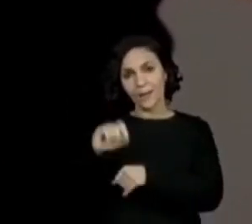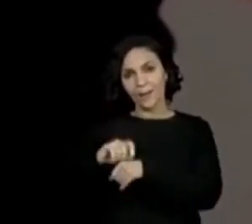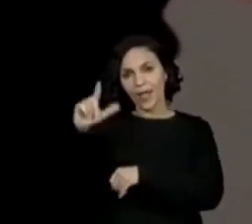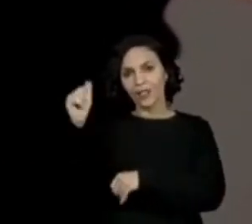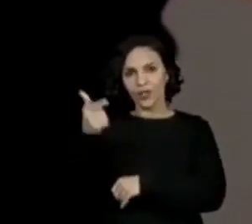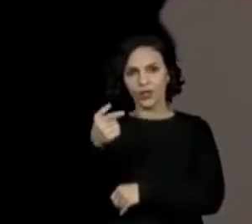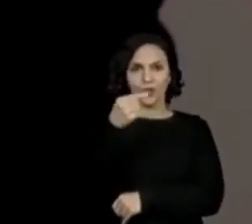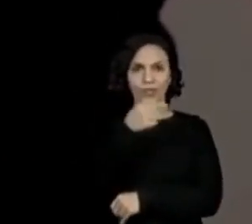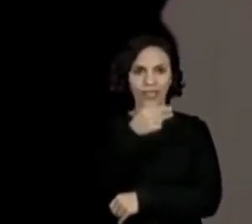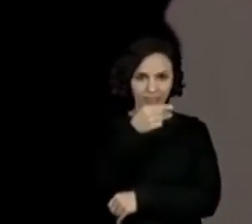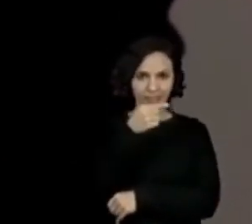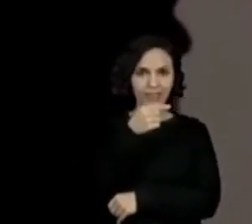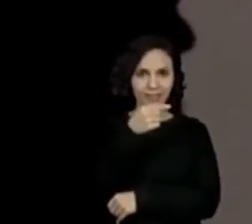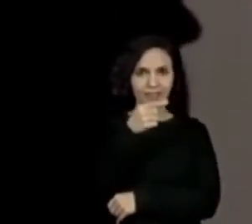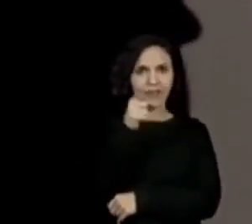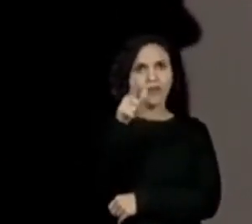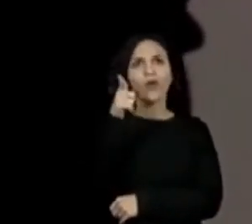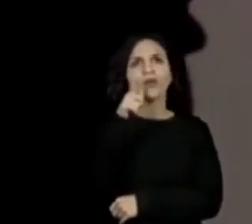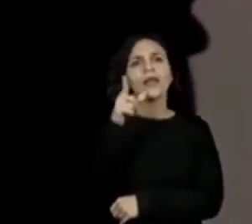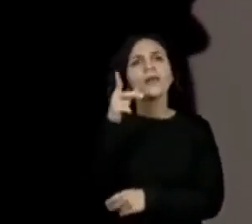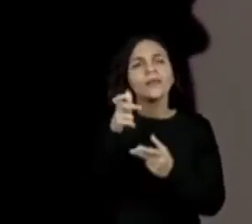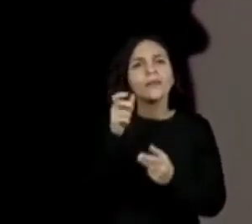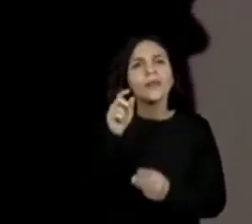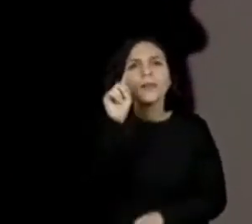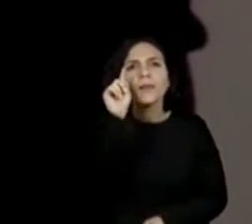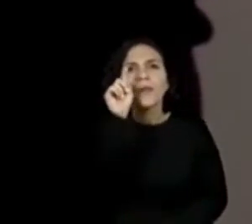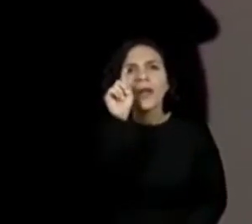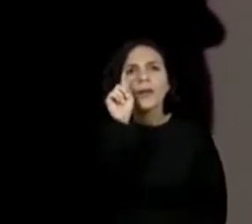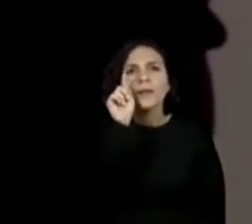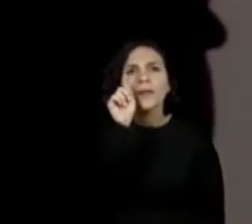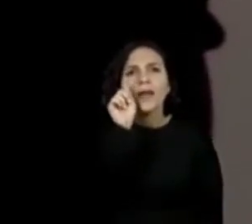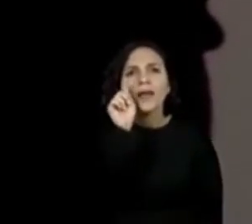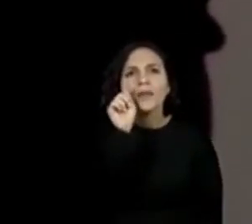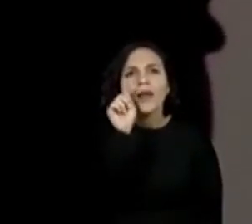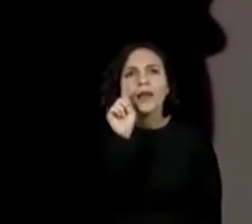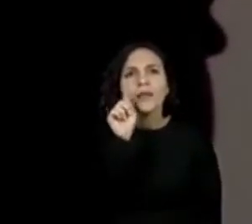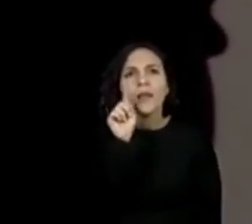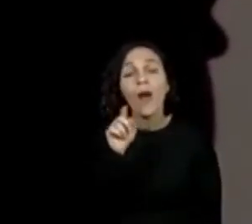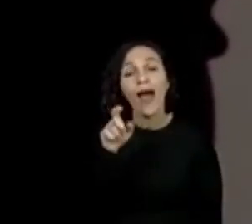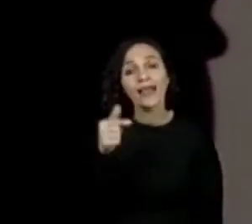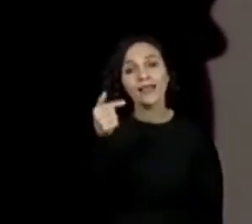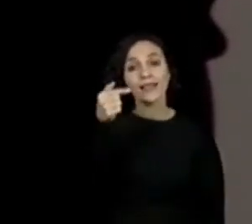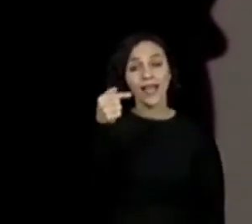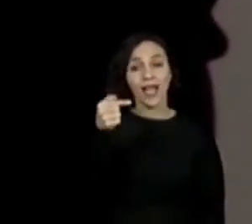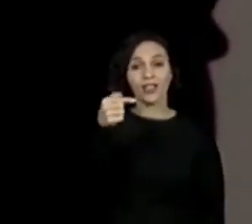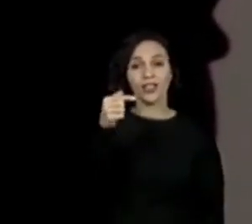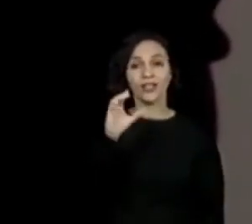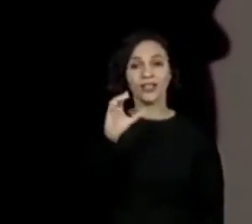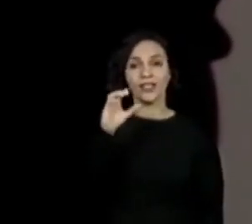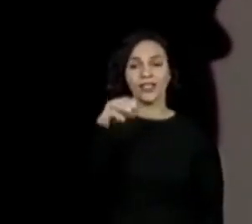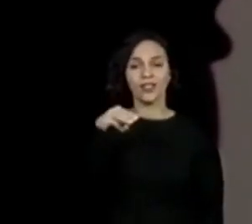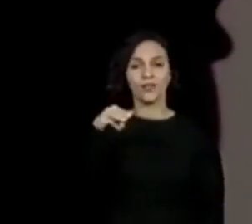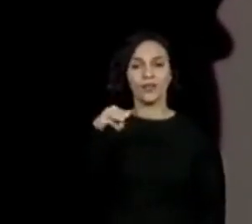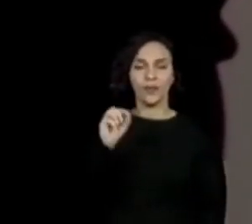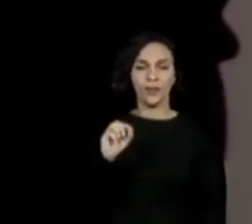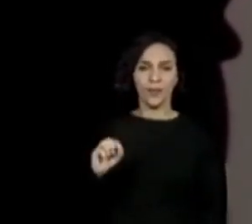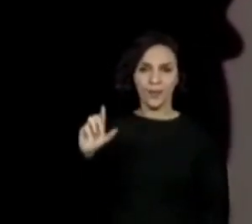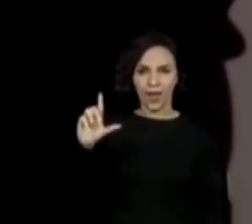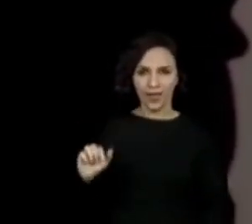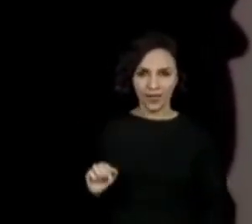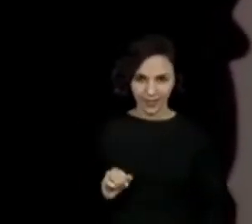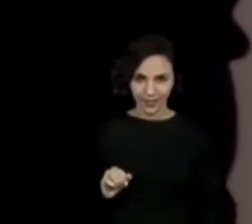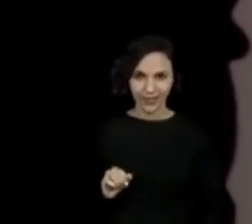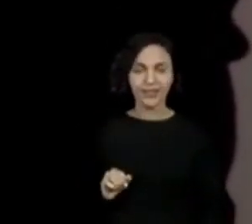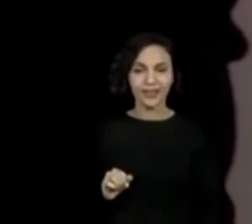apontar aí na sua tela? Quem tá com dificuldade? Ela tem sete centímetros a mais, a Eliane. Ó lá. Eles